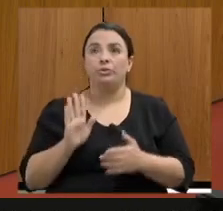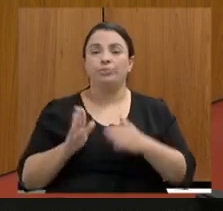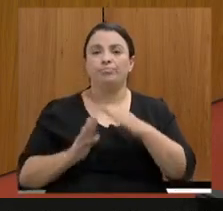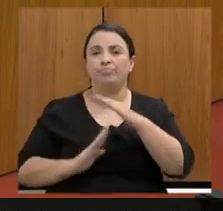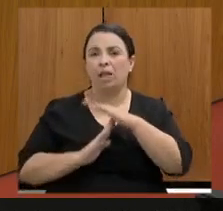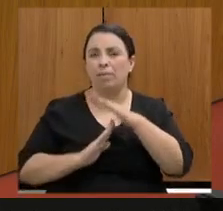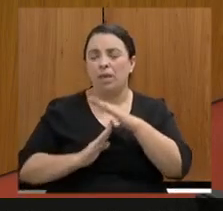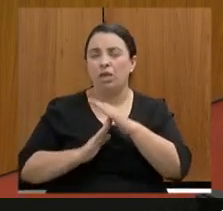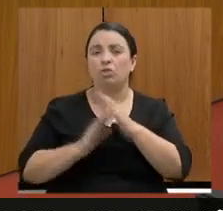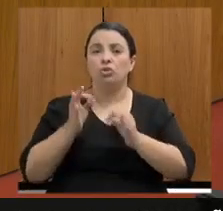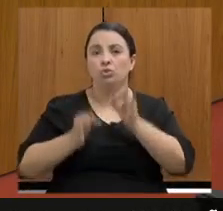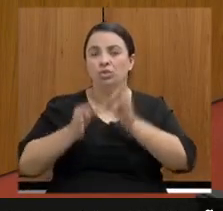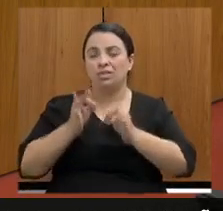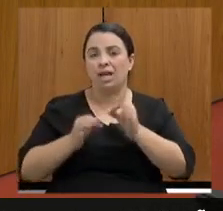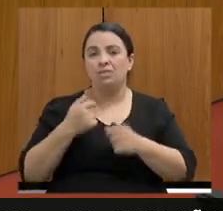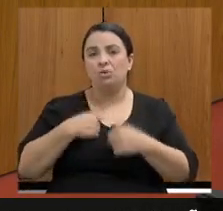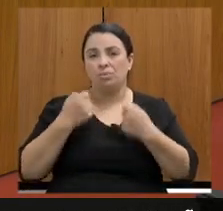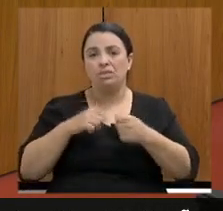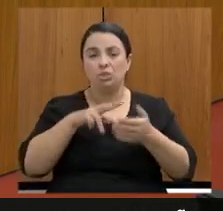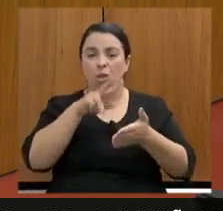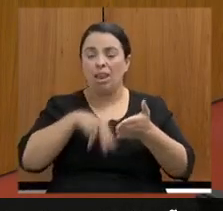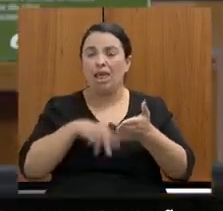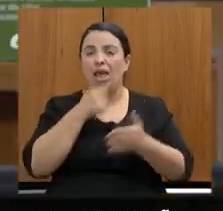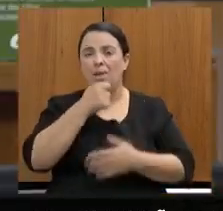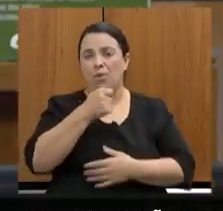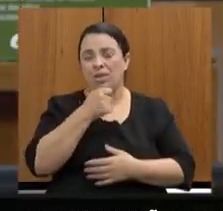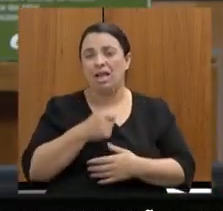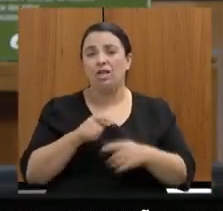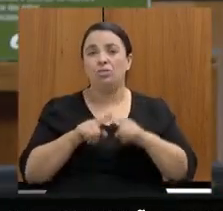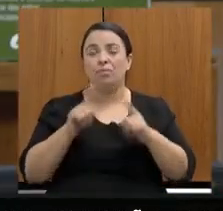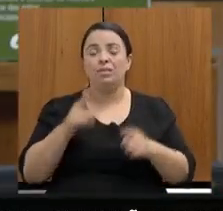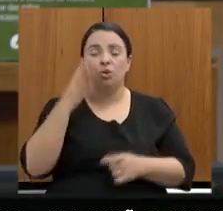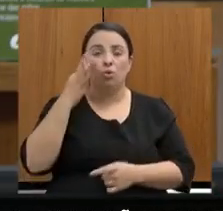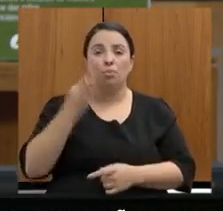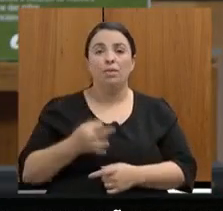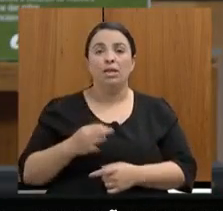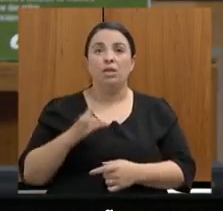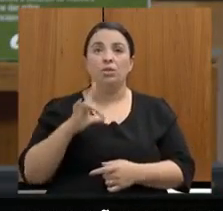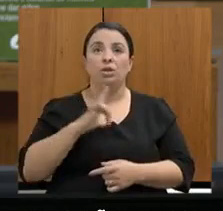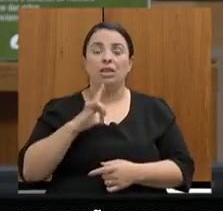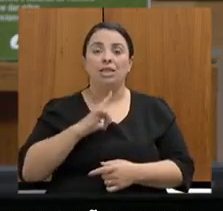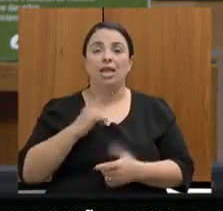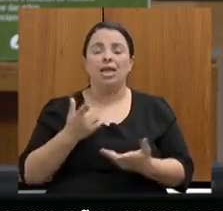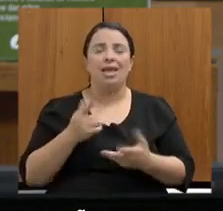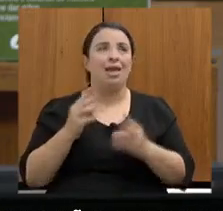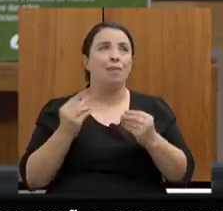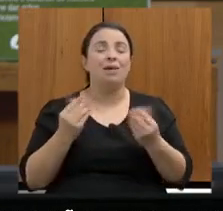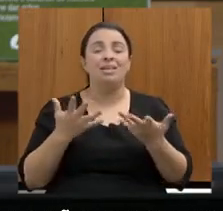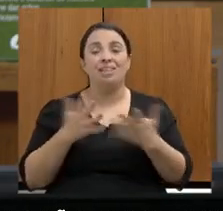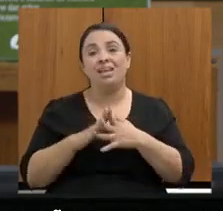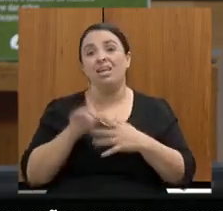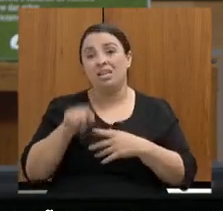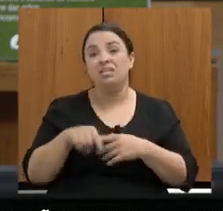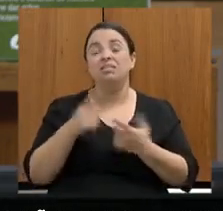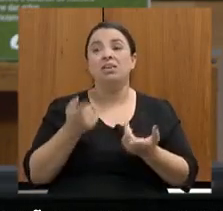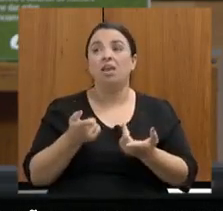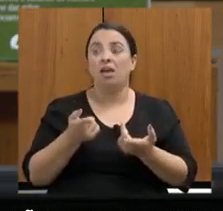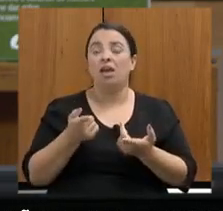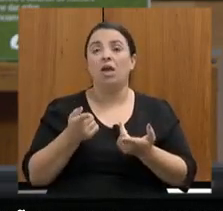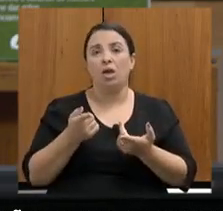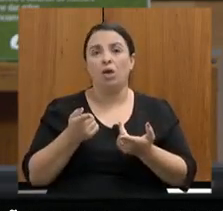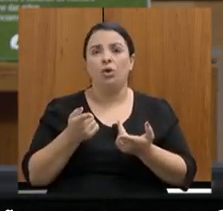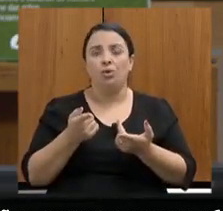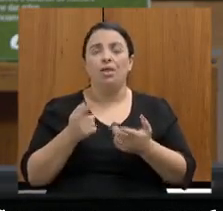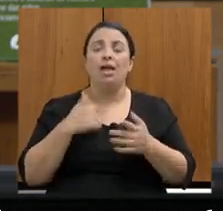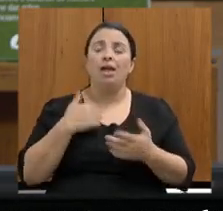precisaria ler a reportagem, mas entendo que há... E esse que é ponto também. Eu lhe disse... Eu